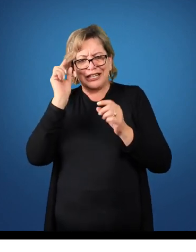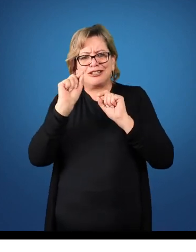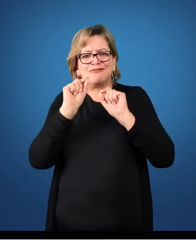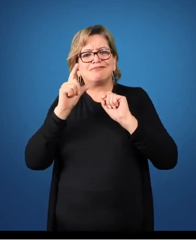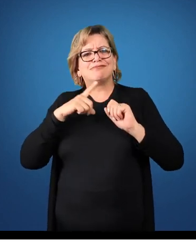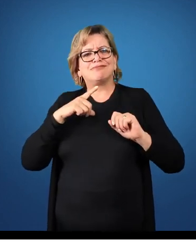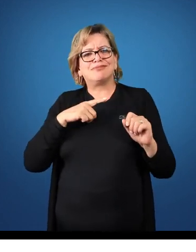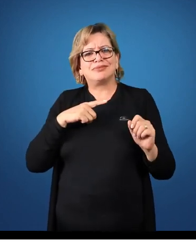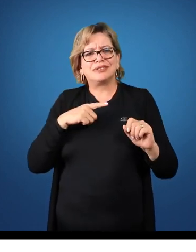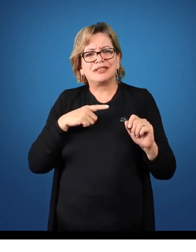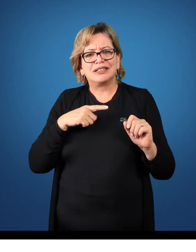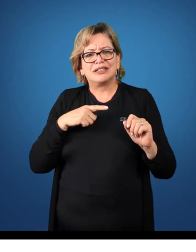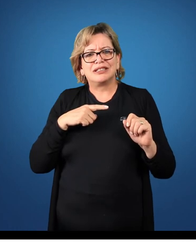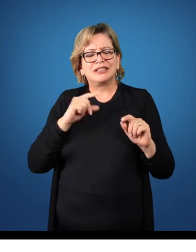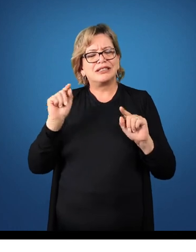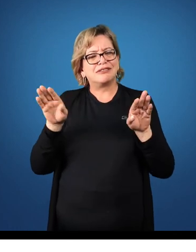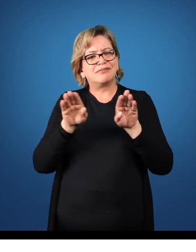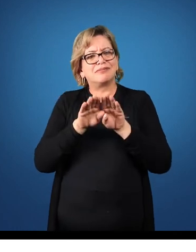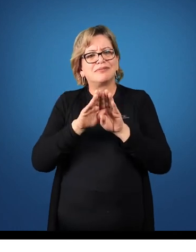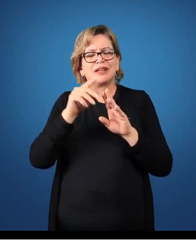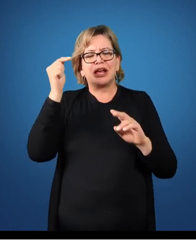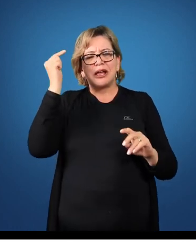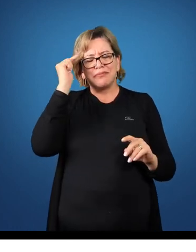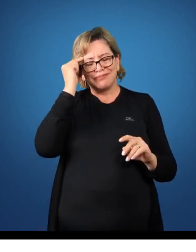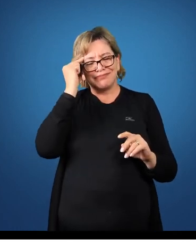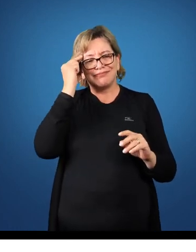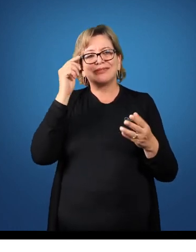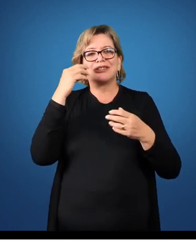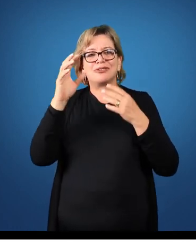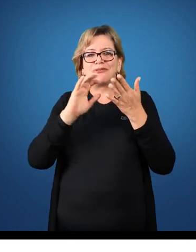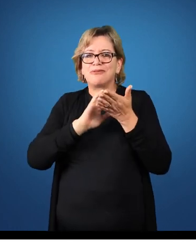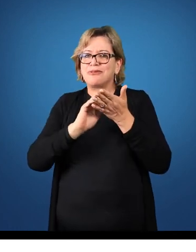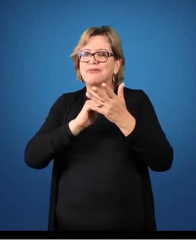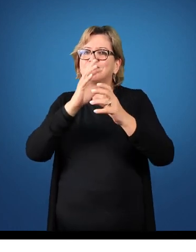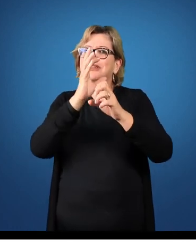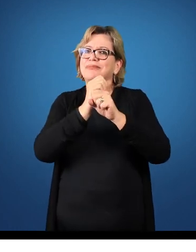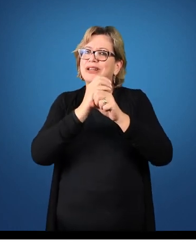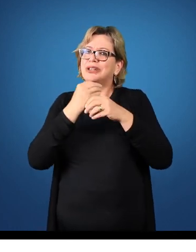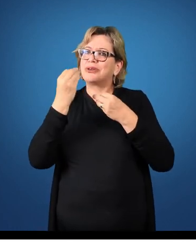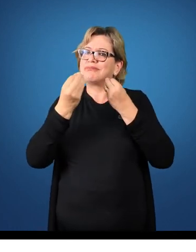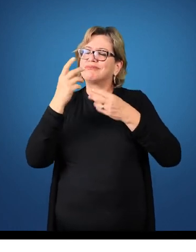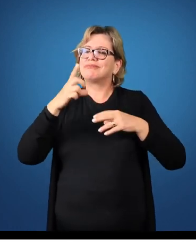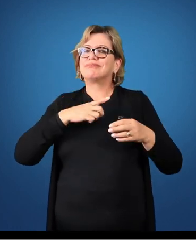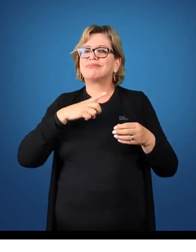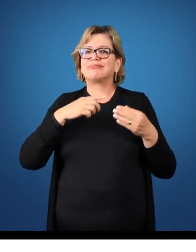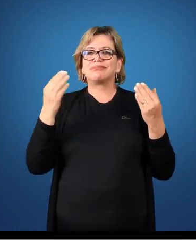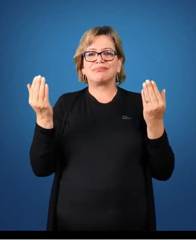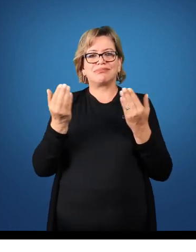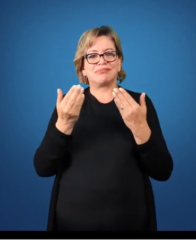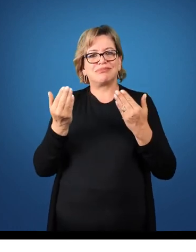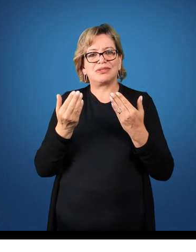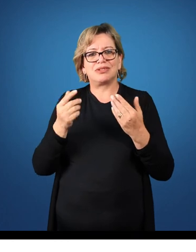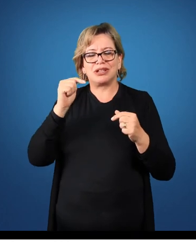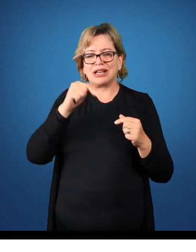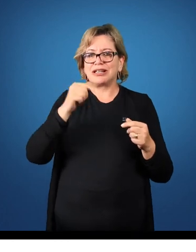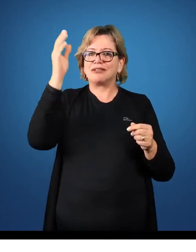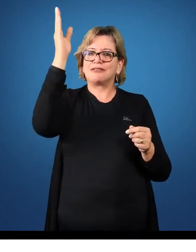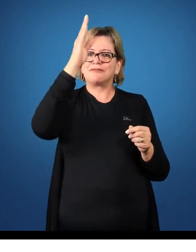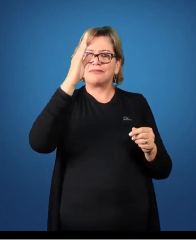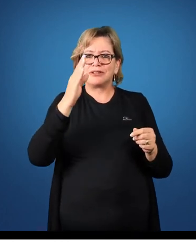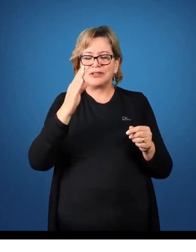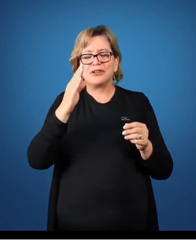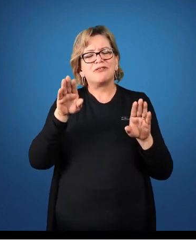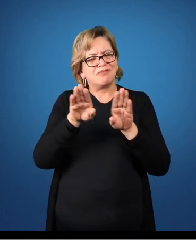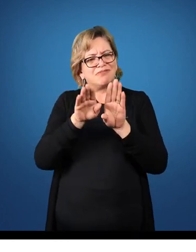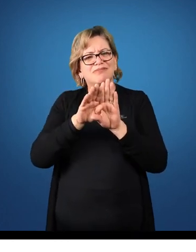informação. Ainda mais pensando numa contabilidade como a que nós temos hoje no Brasil e